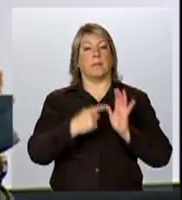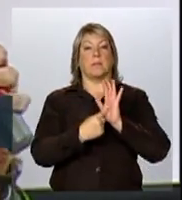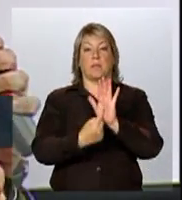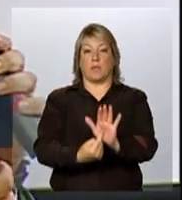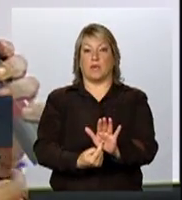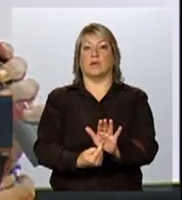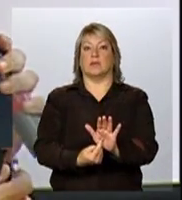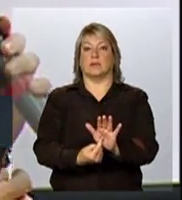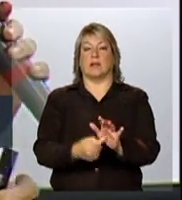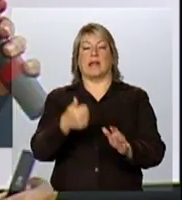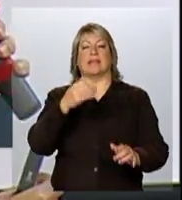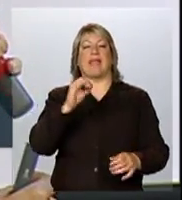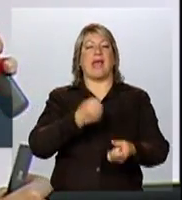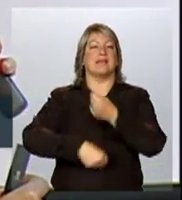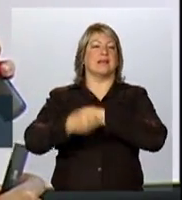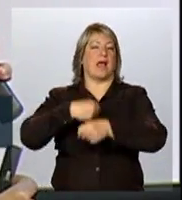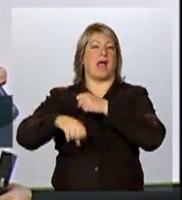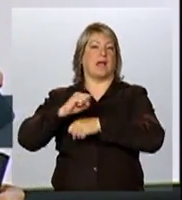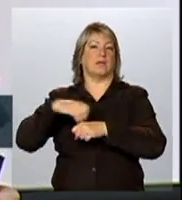dados.